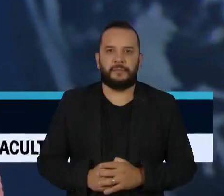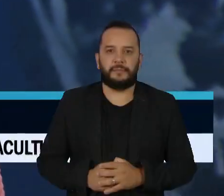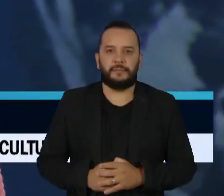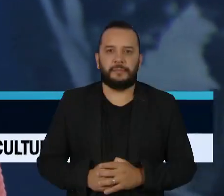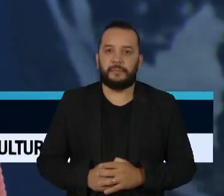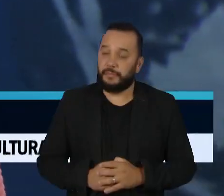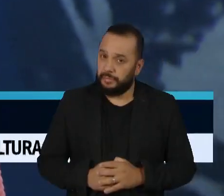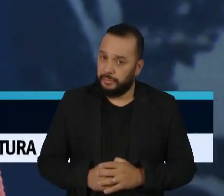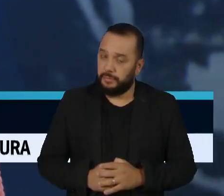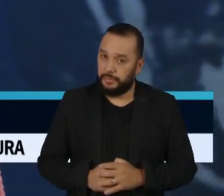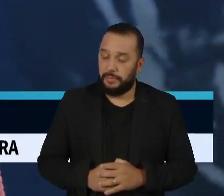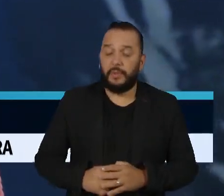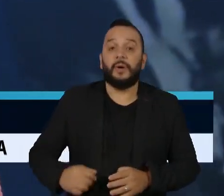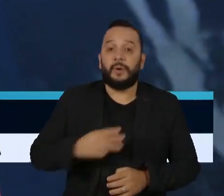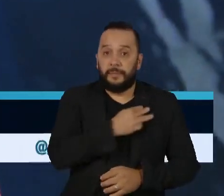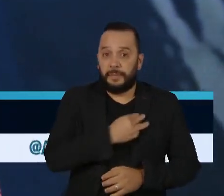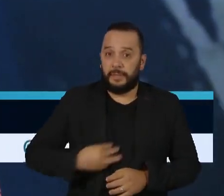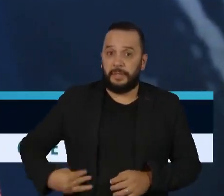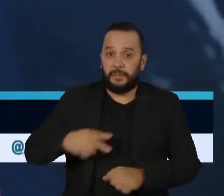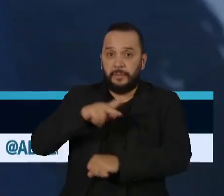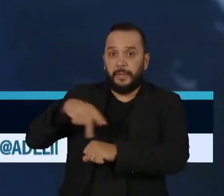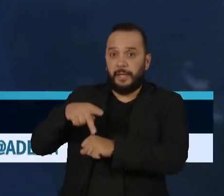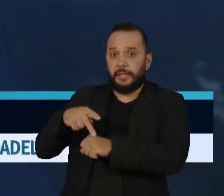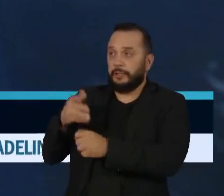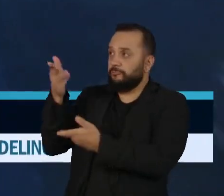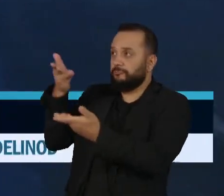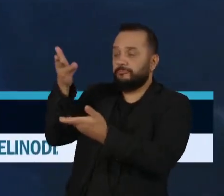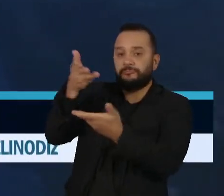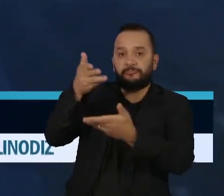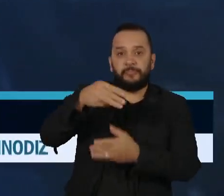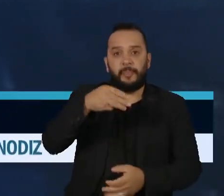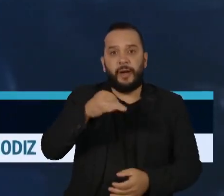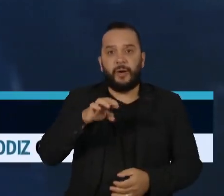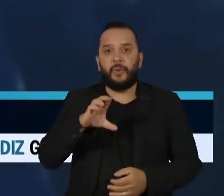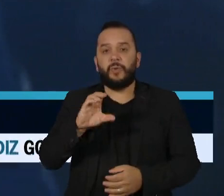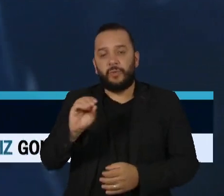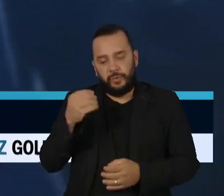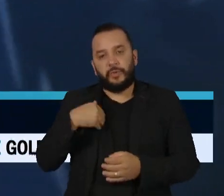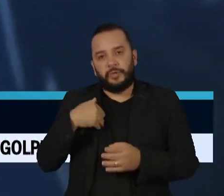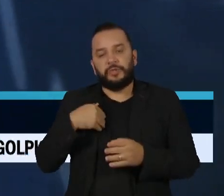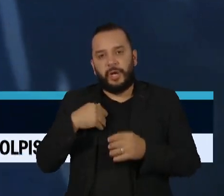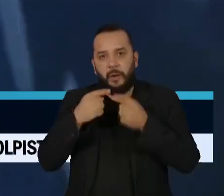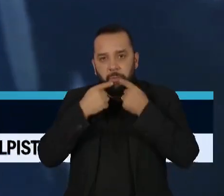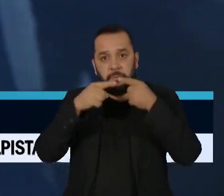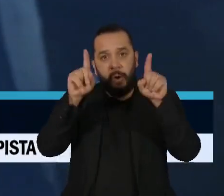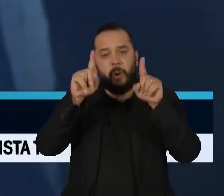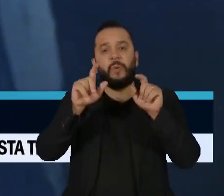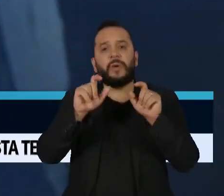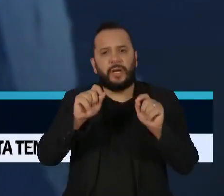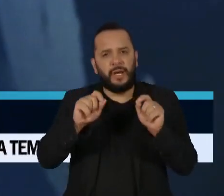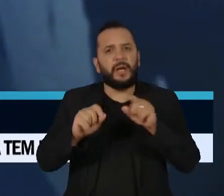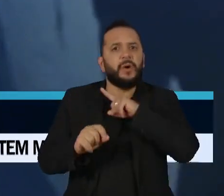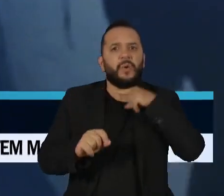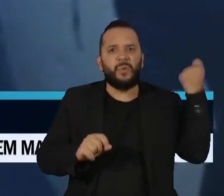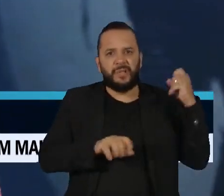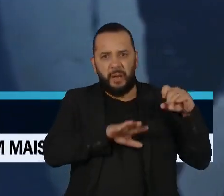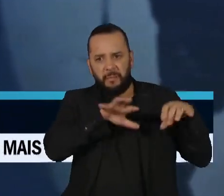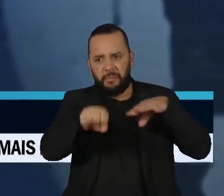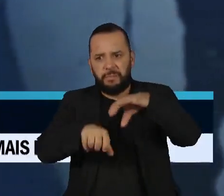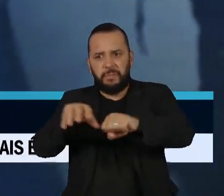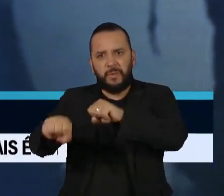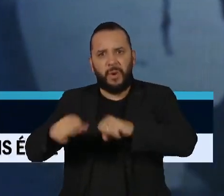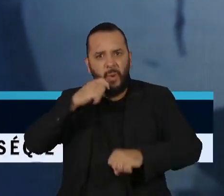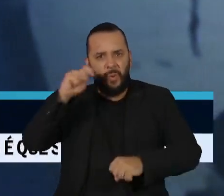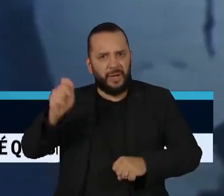O ministro das Relações Exteriores, Mauro Vieira, condenou hoje a invasão da Rússia à Ucrânia, mas disse que não há qualquer vantagem no